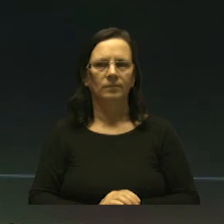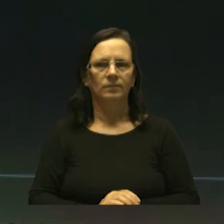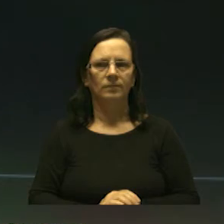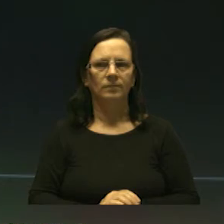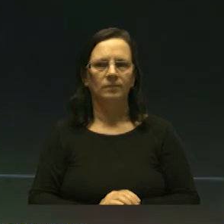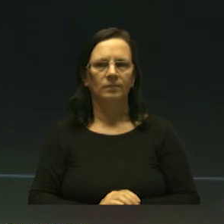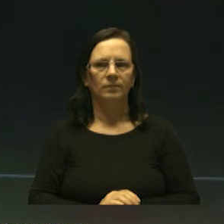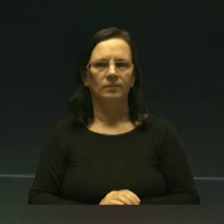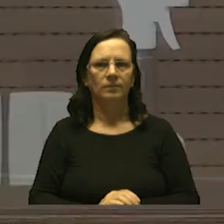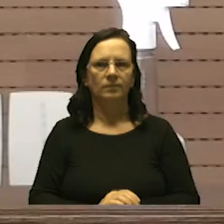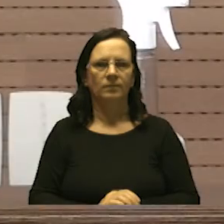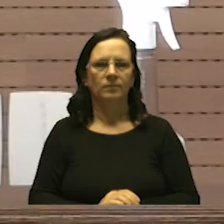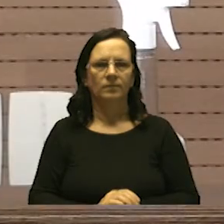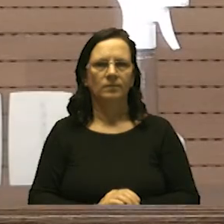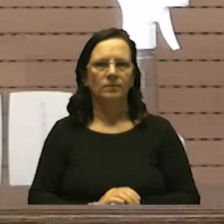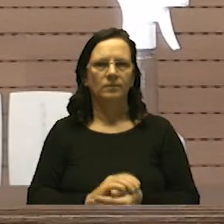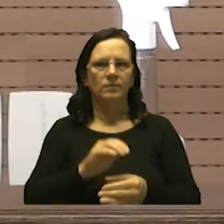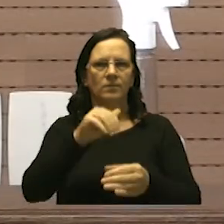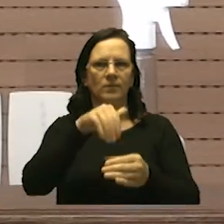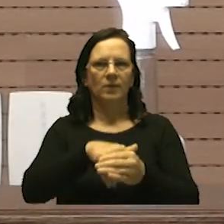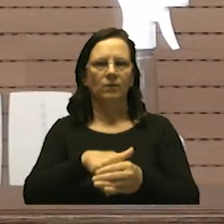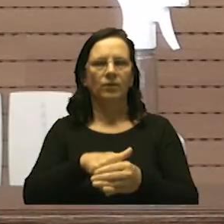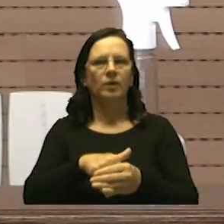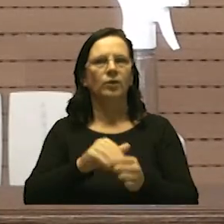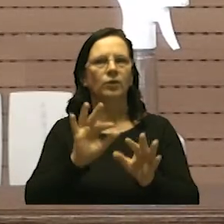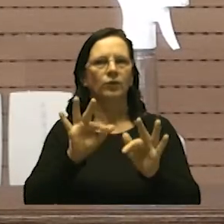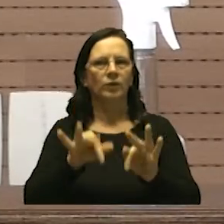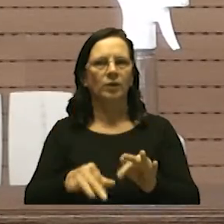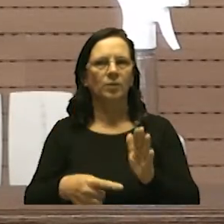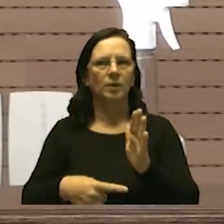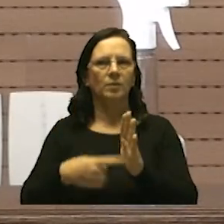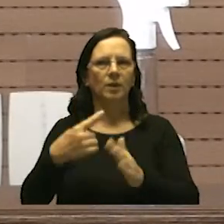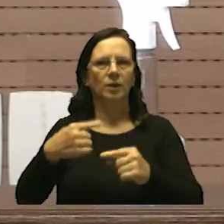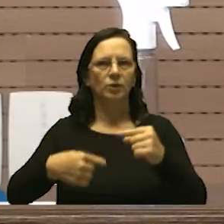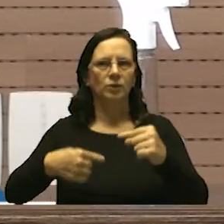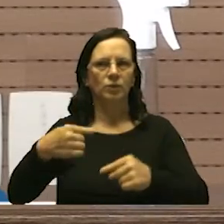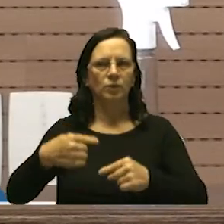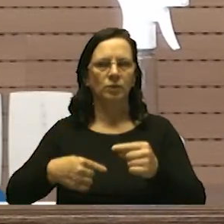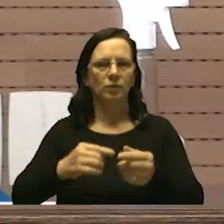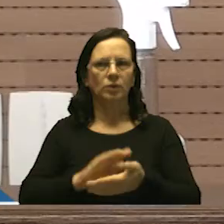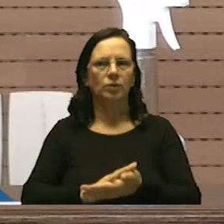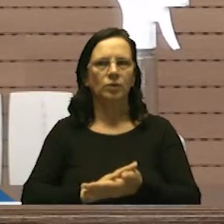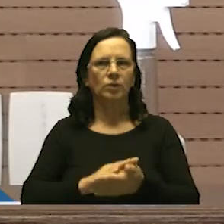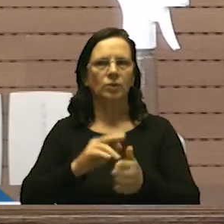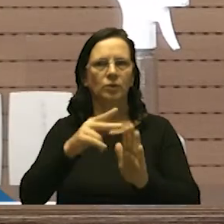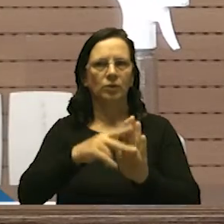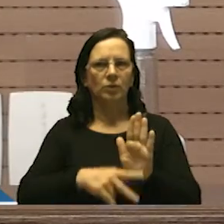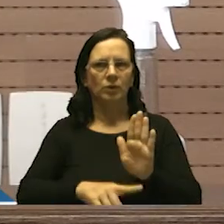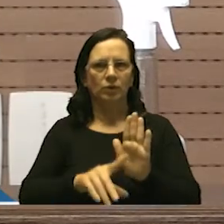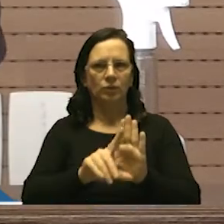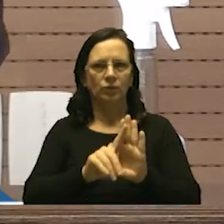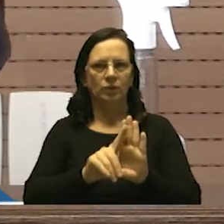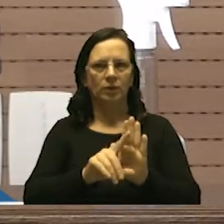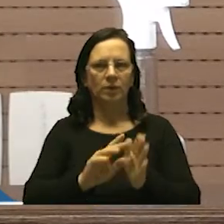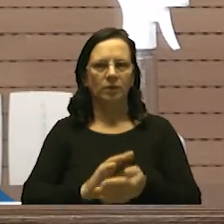Está portanto encerrada a votação, aprovada em primeira discussão o presente projeto de lei.